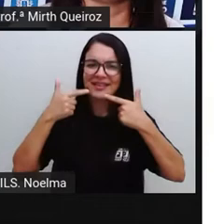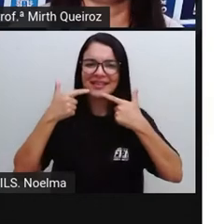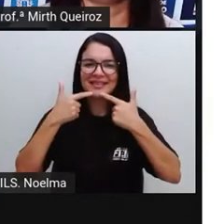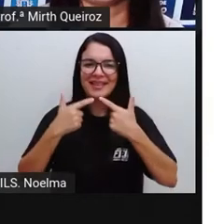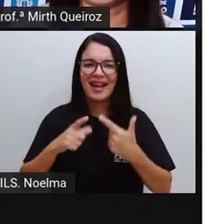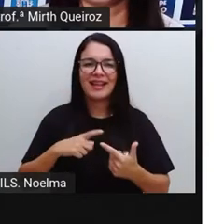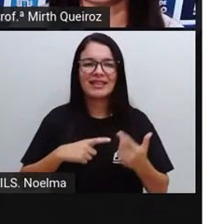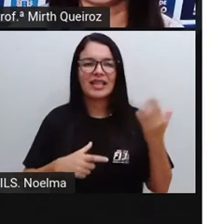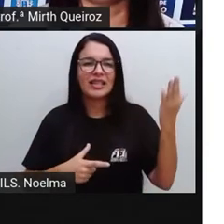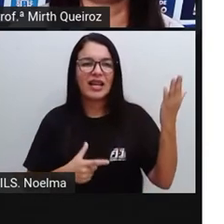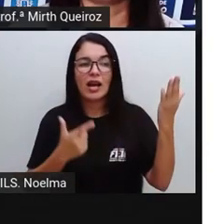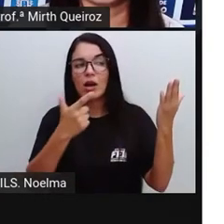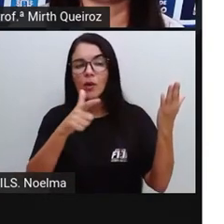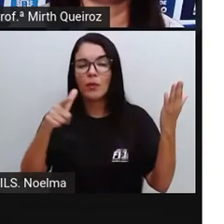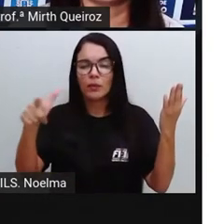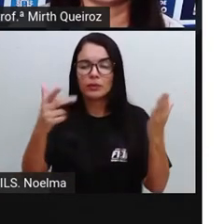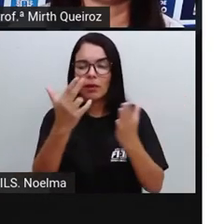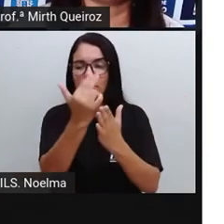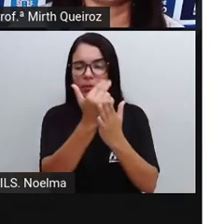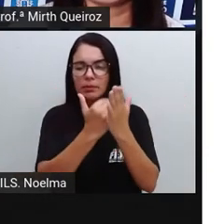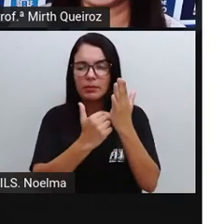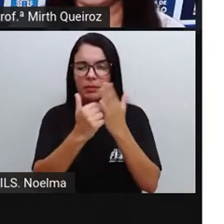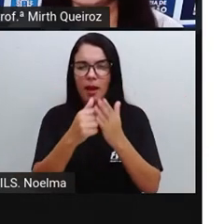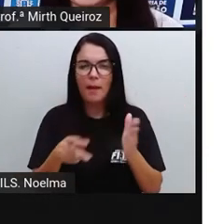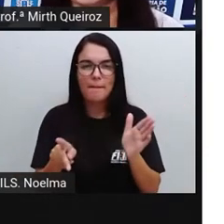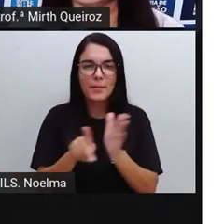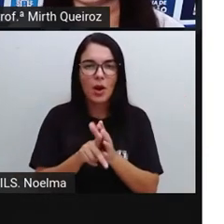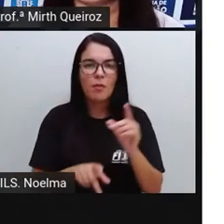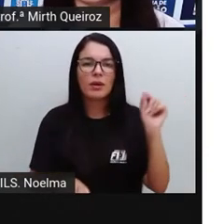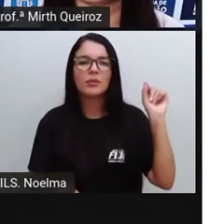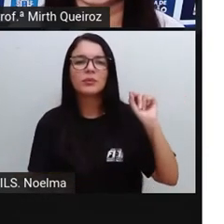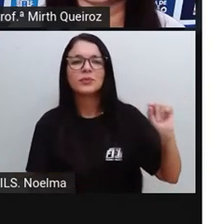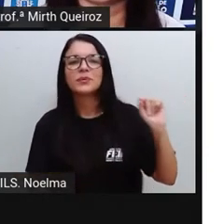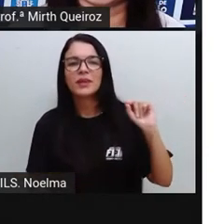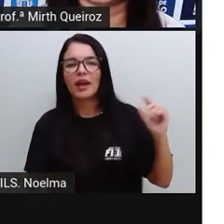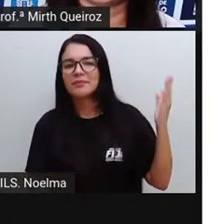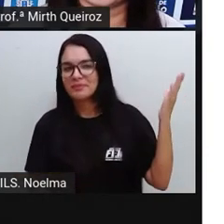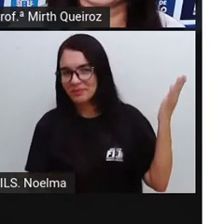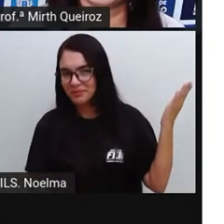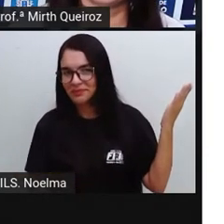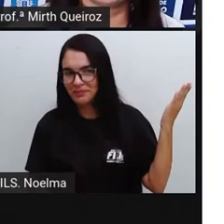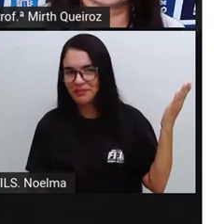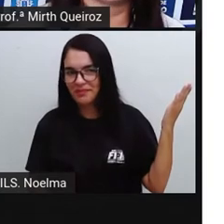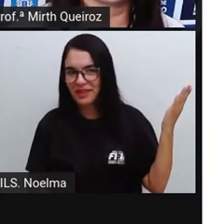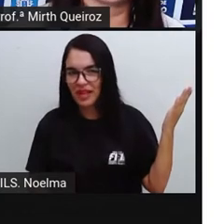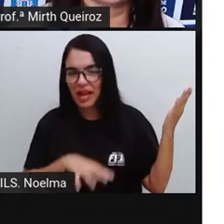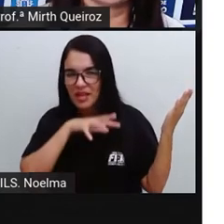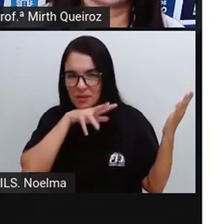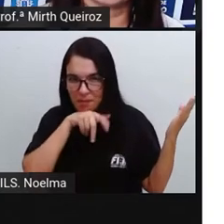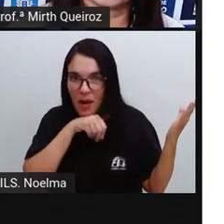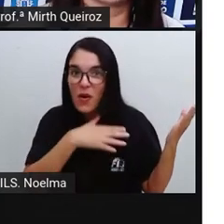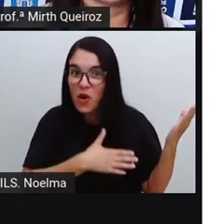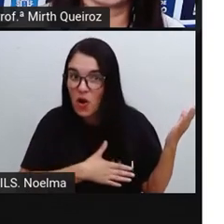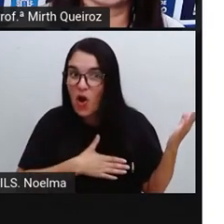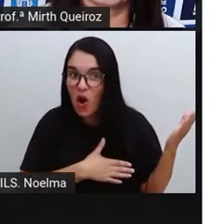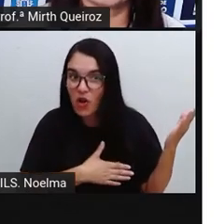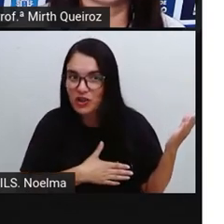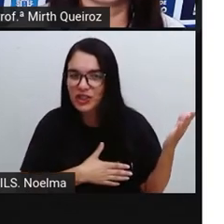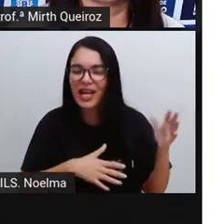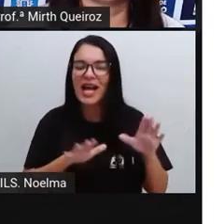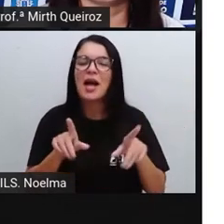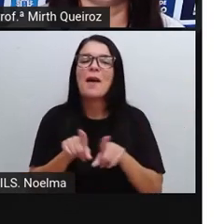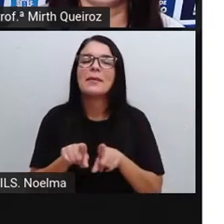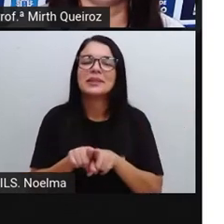temos uma outra obra de arte de Romero Brito. A gente viu que ele gosta muito de retratar animal, como aconteceu com gatos, né?